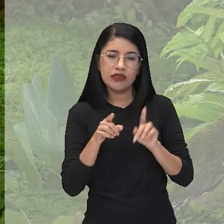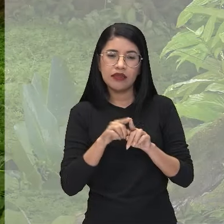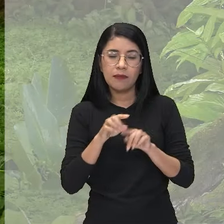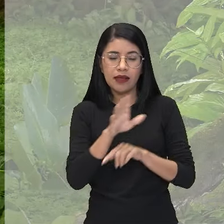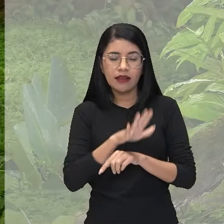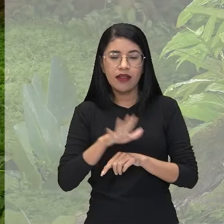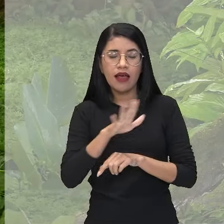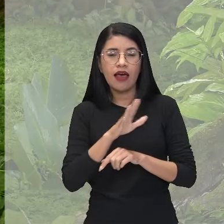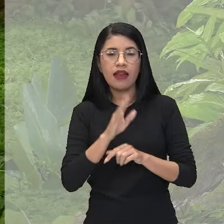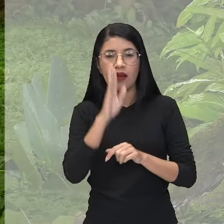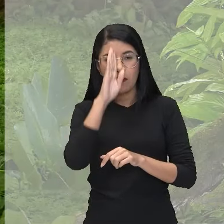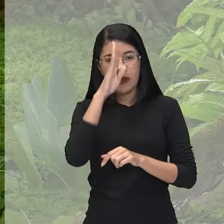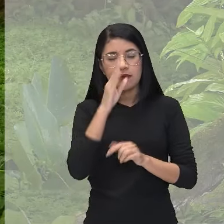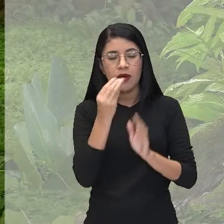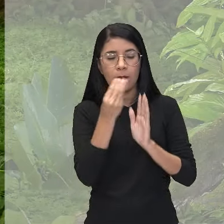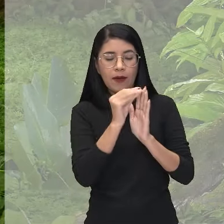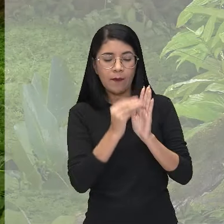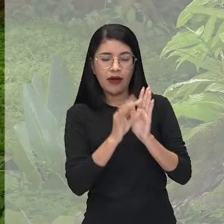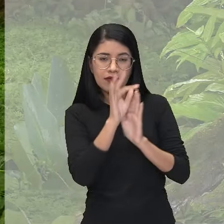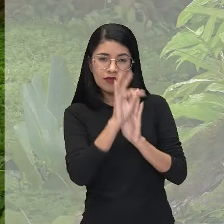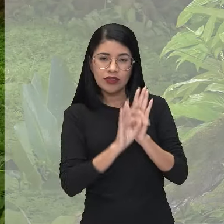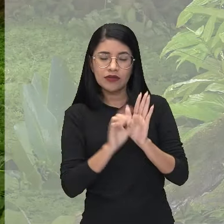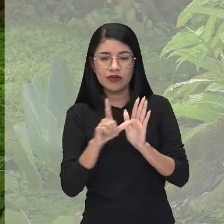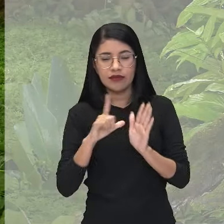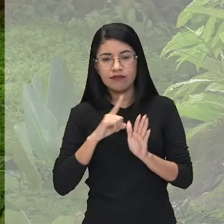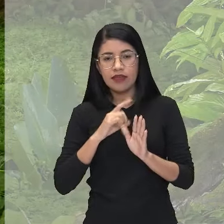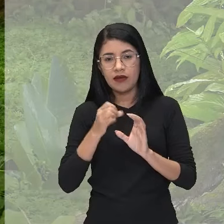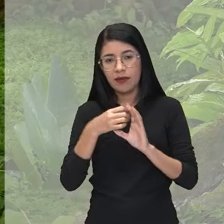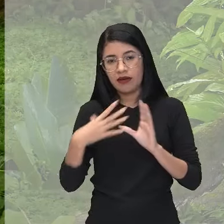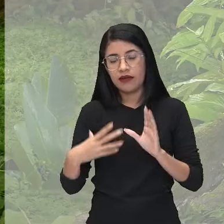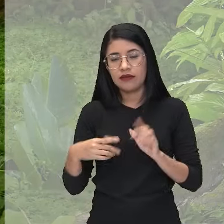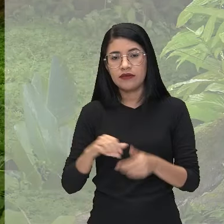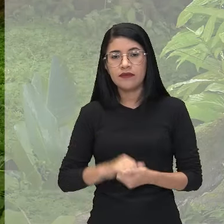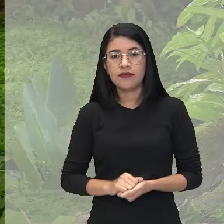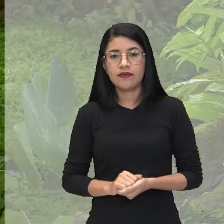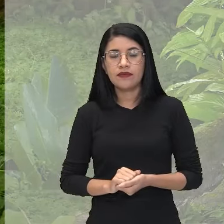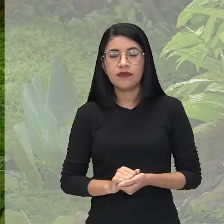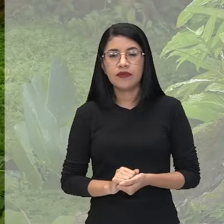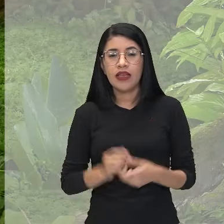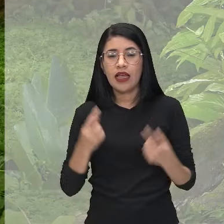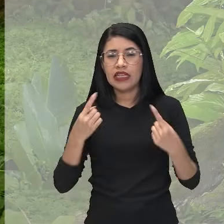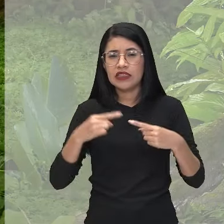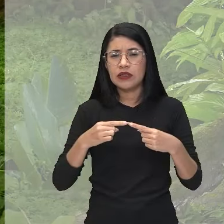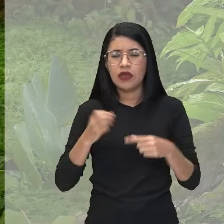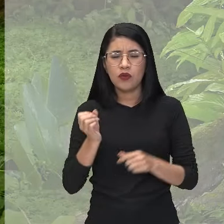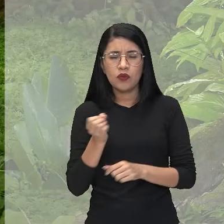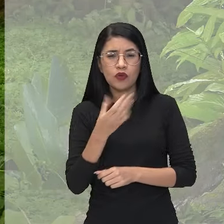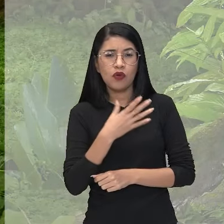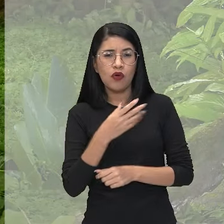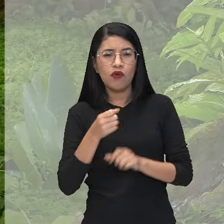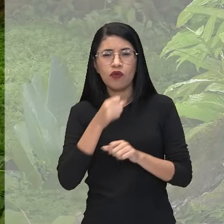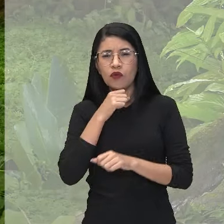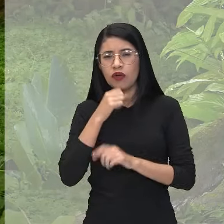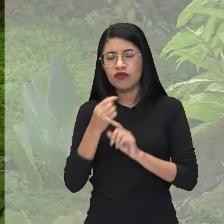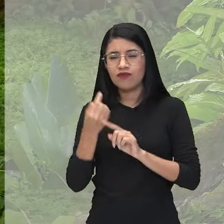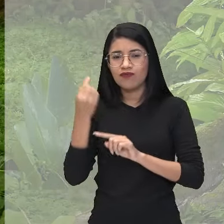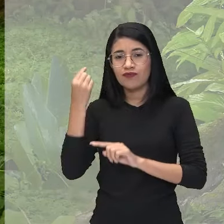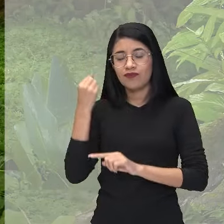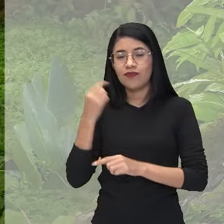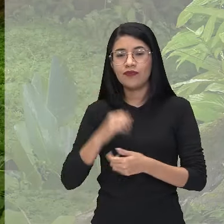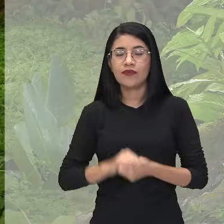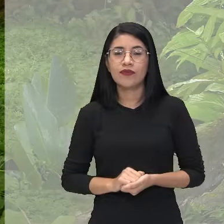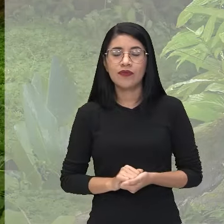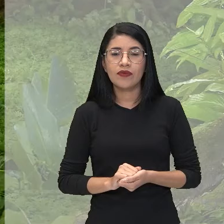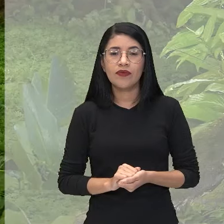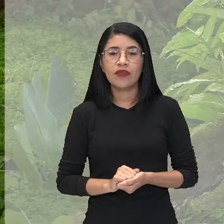matéria-prima de suas narrativas, tá bom? Esse embate que nós temos aí, né? Moderno e arcaico. Certo, pessoal?